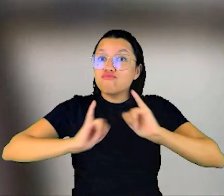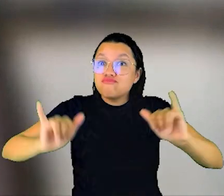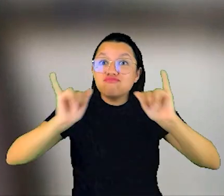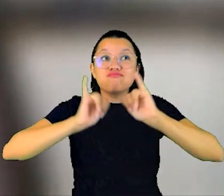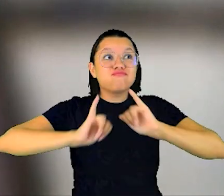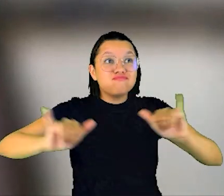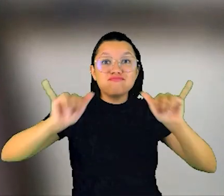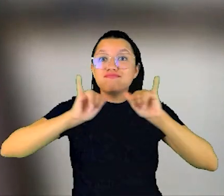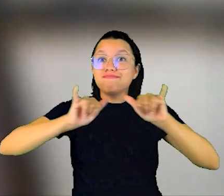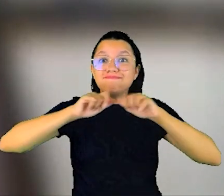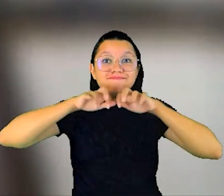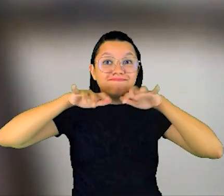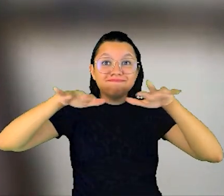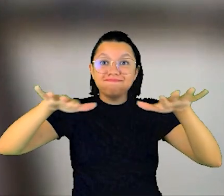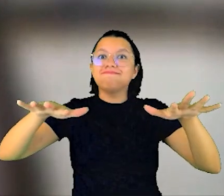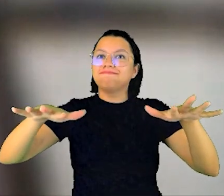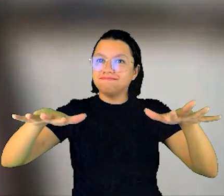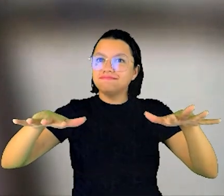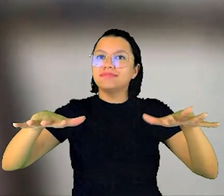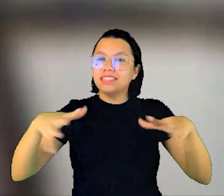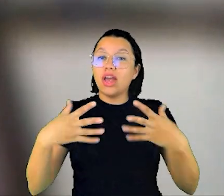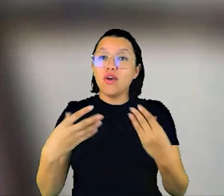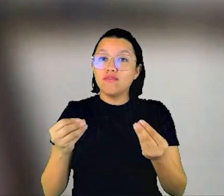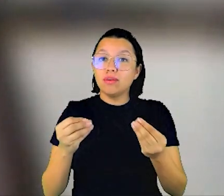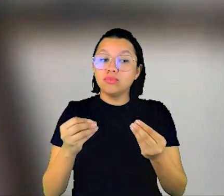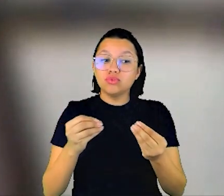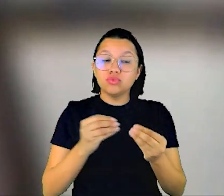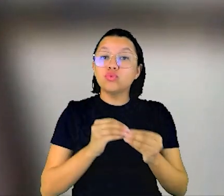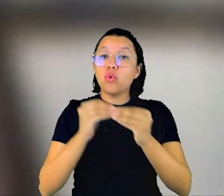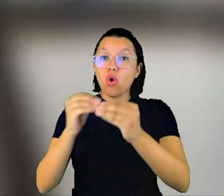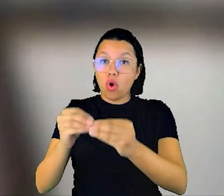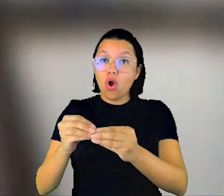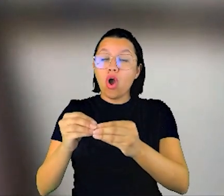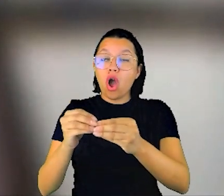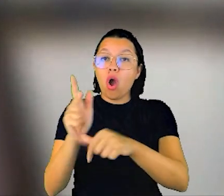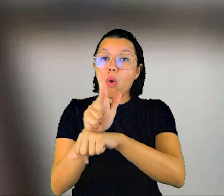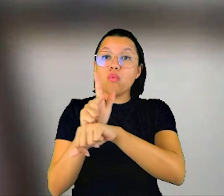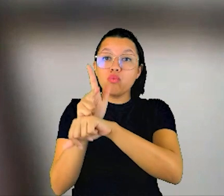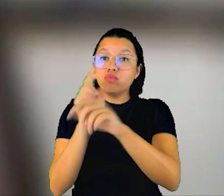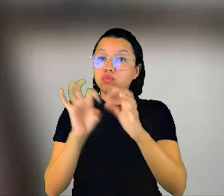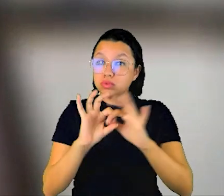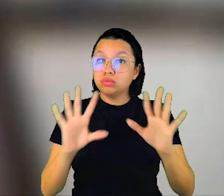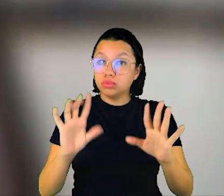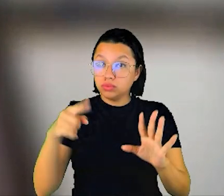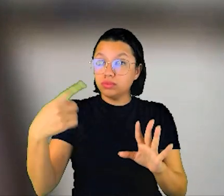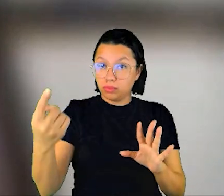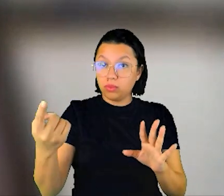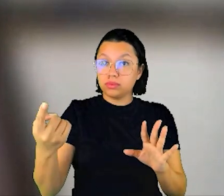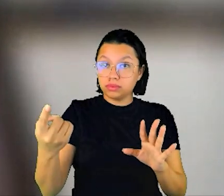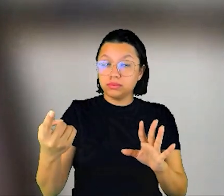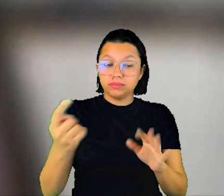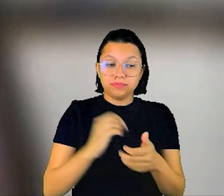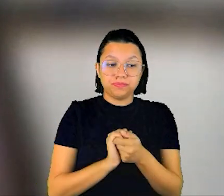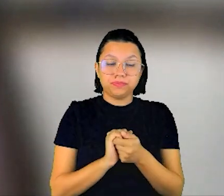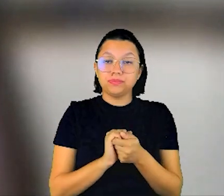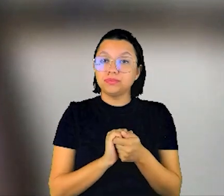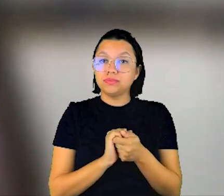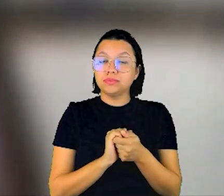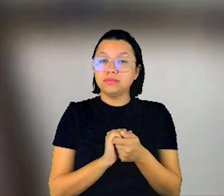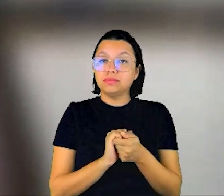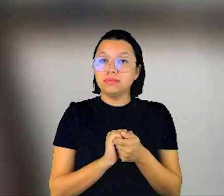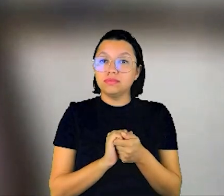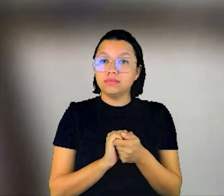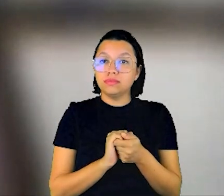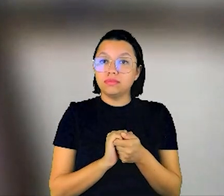Divulguem, divulguem esse, nós vamos deixar esse vídeo disponível depois para a